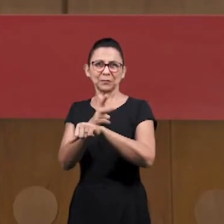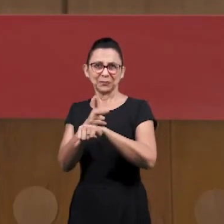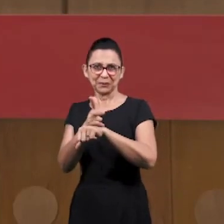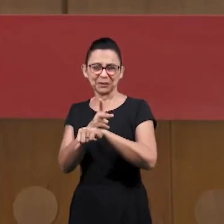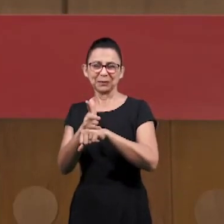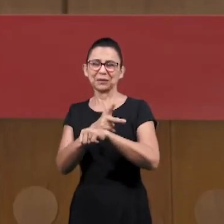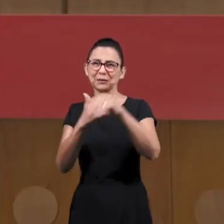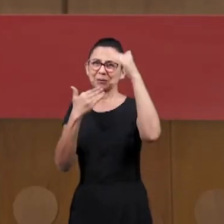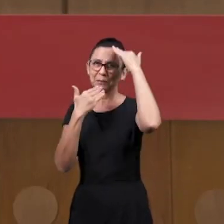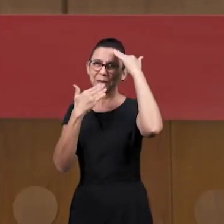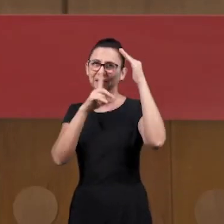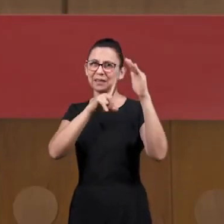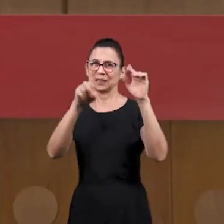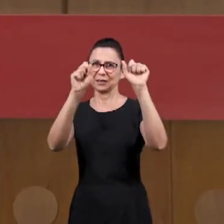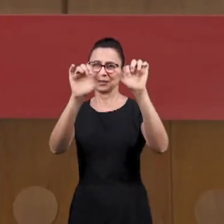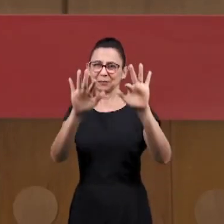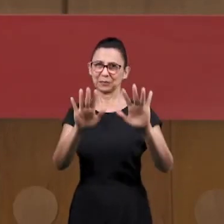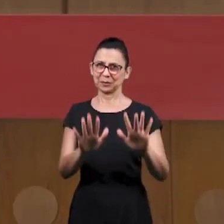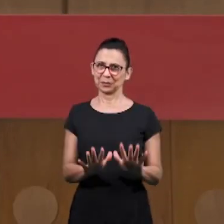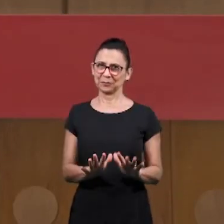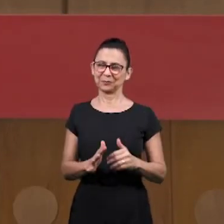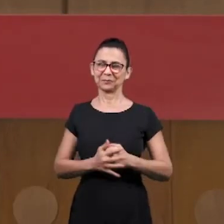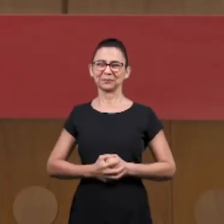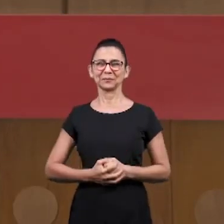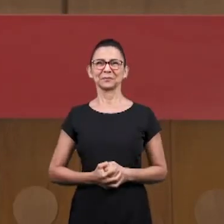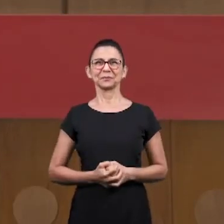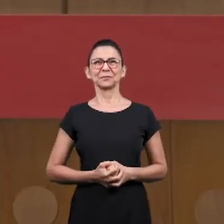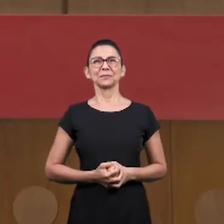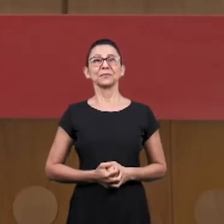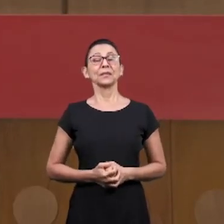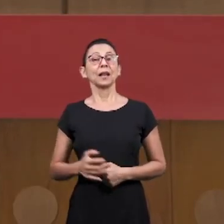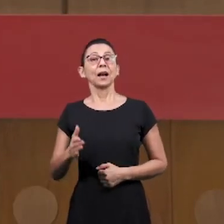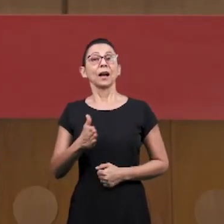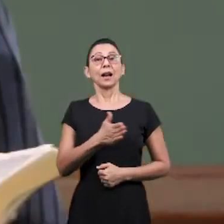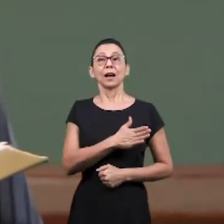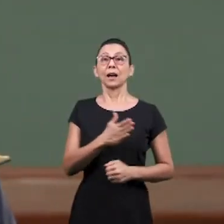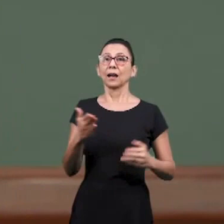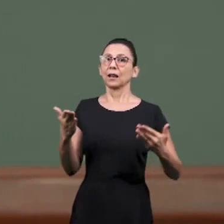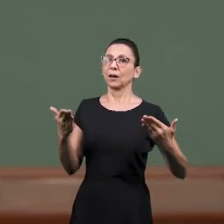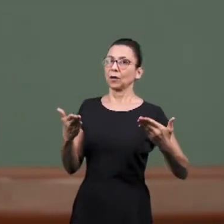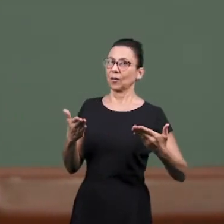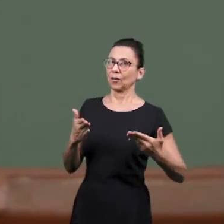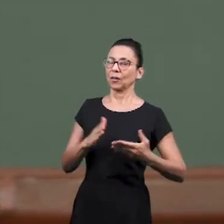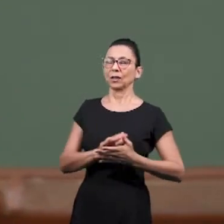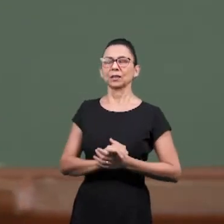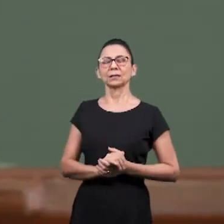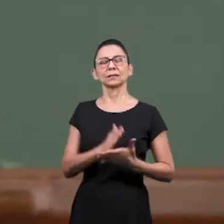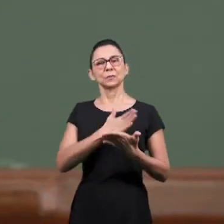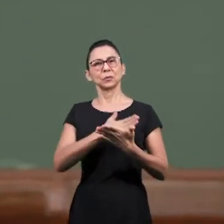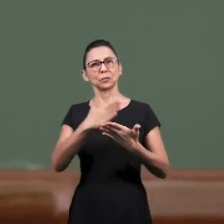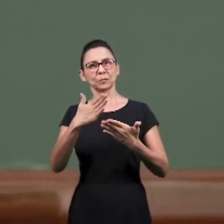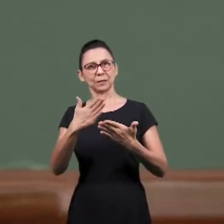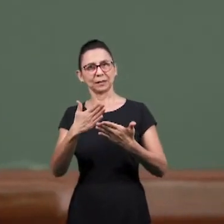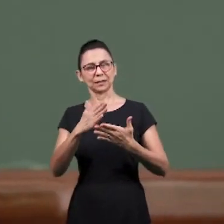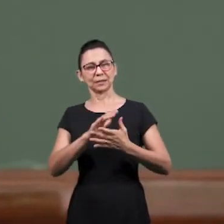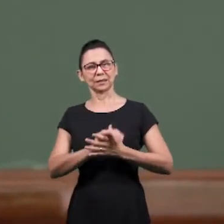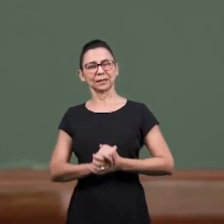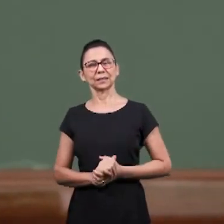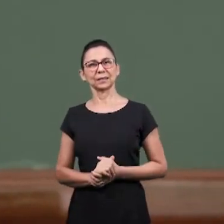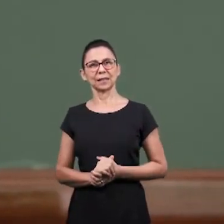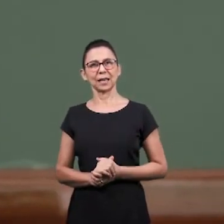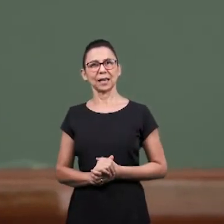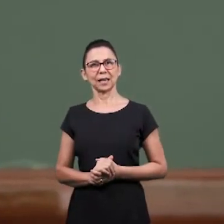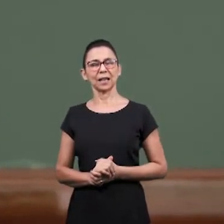desse vídeo. Muito obrigado. Deus, então, te abençoe grandemente. Nós agora vamos, então, iniciar a nossa